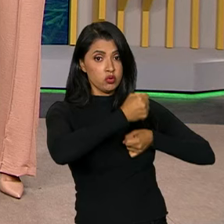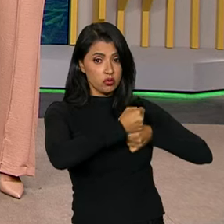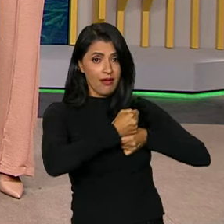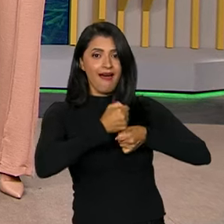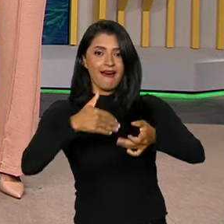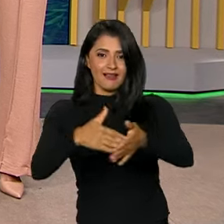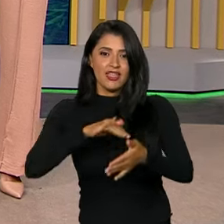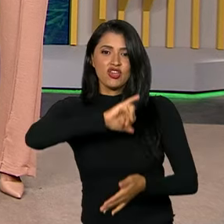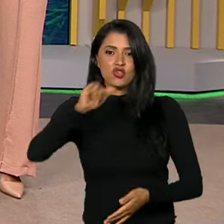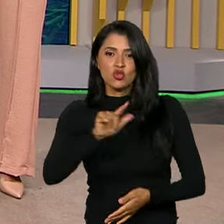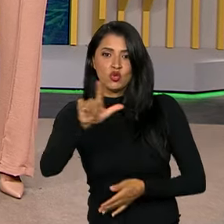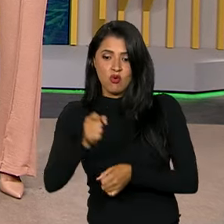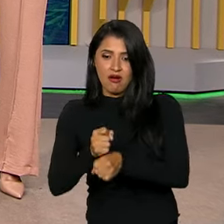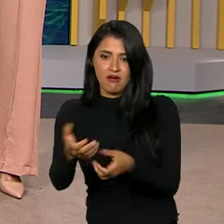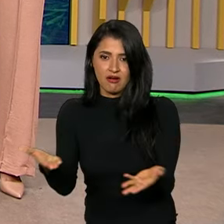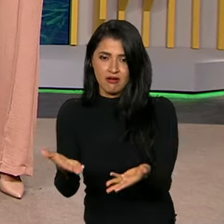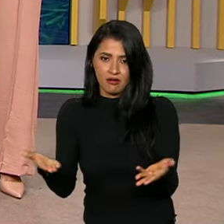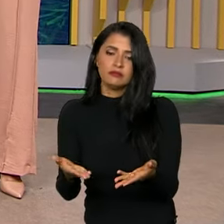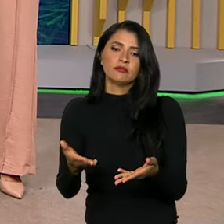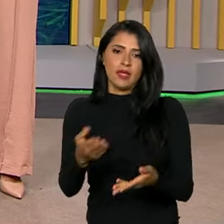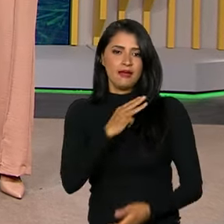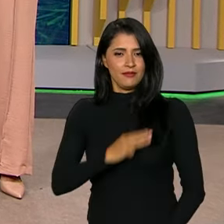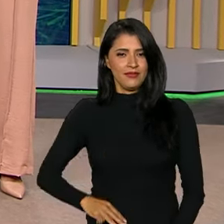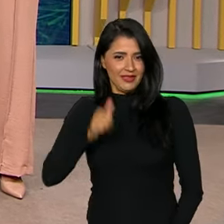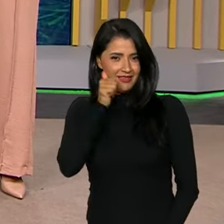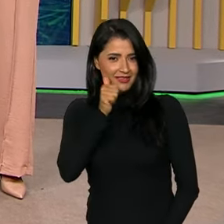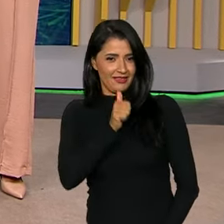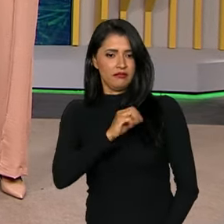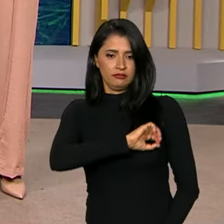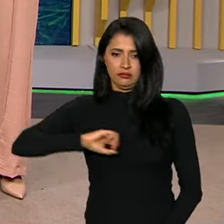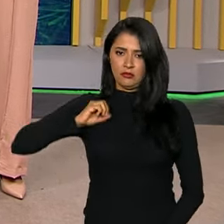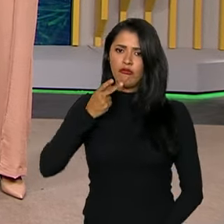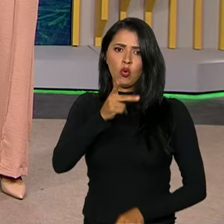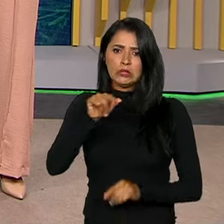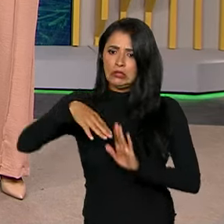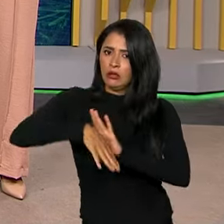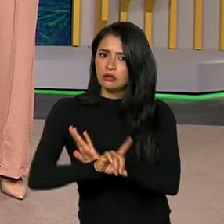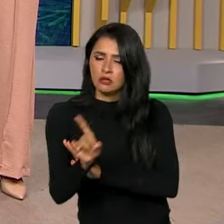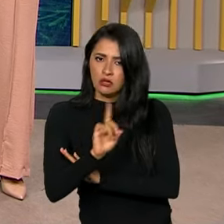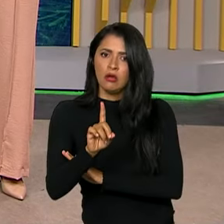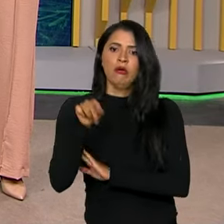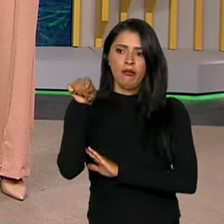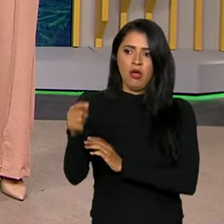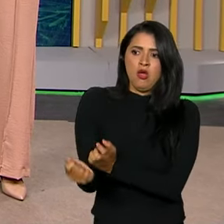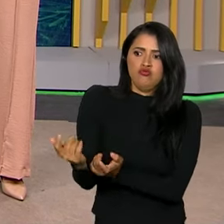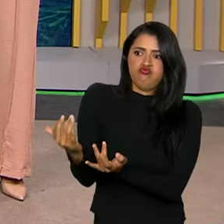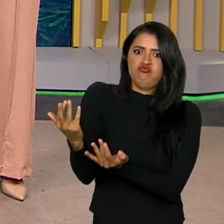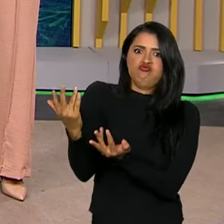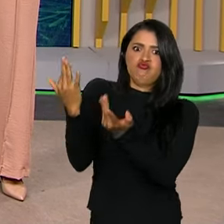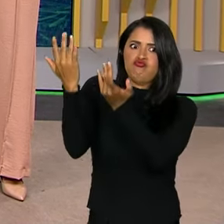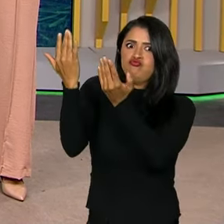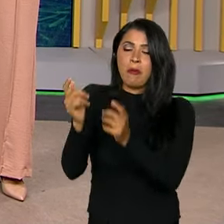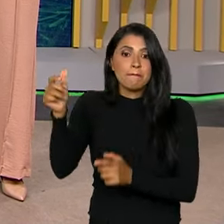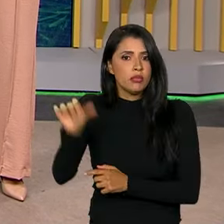a julho deste ano. E a ministra Marina Silva ainda afirmou que se não fosse essa queda, a fumaça no estado do Amazonas